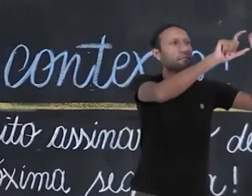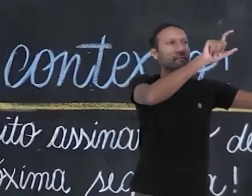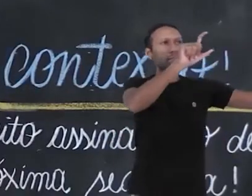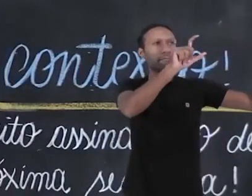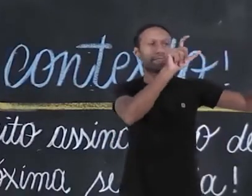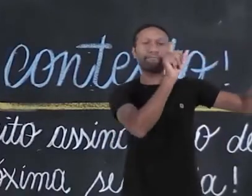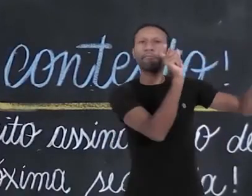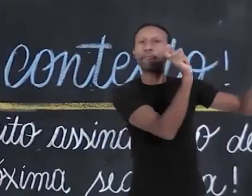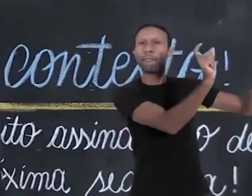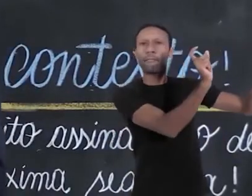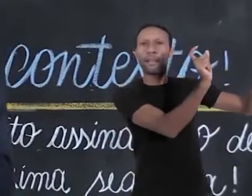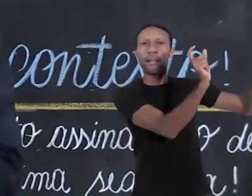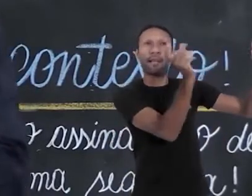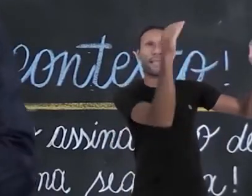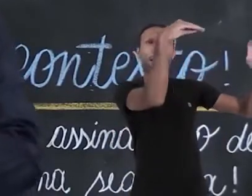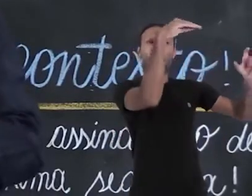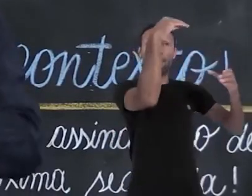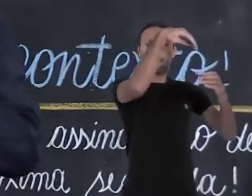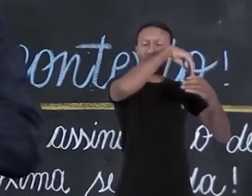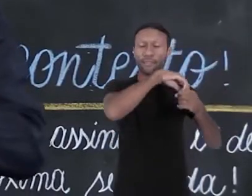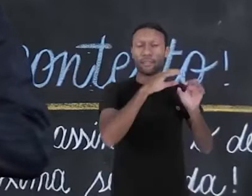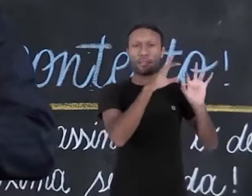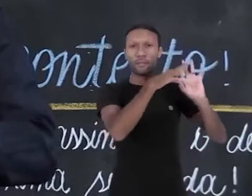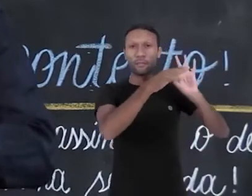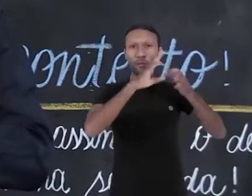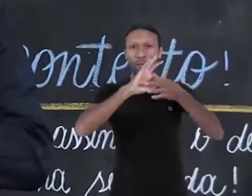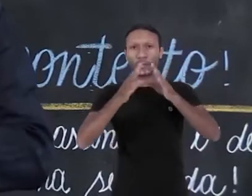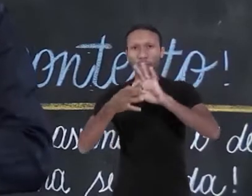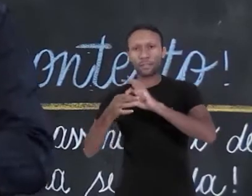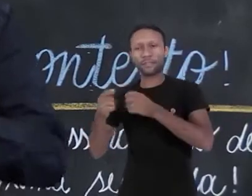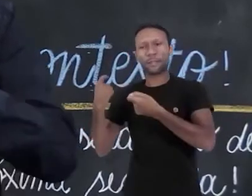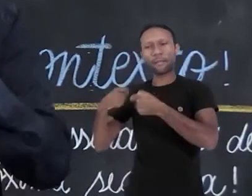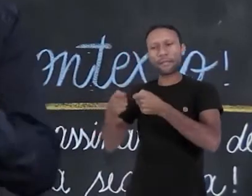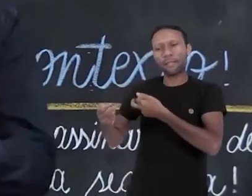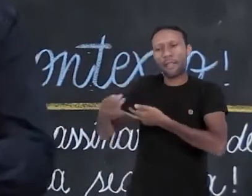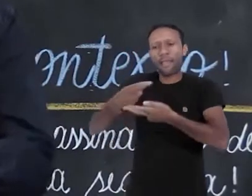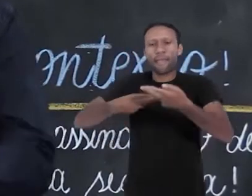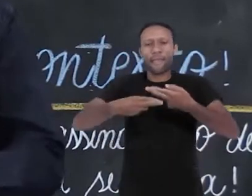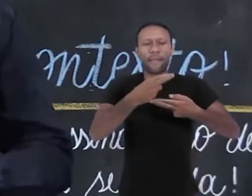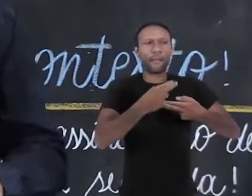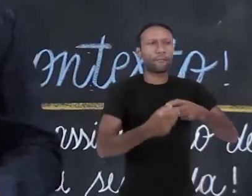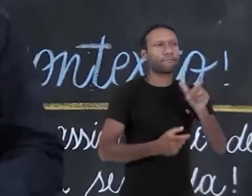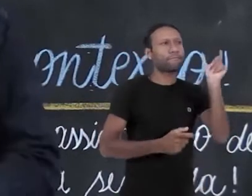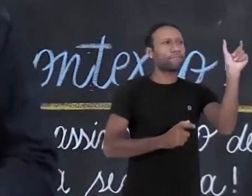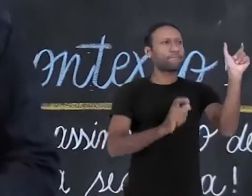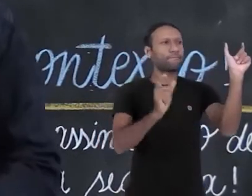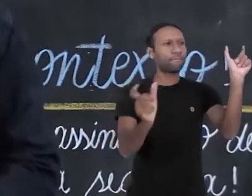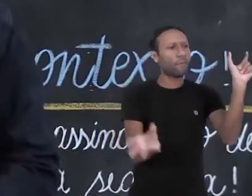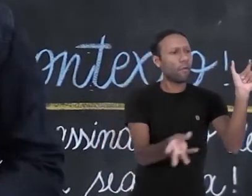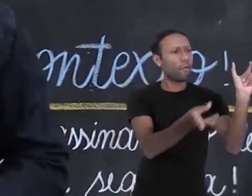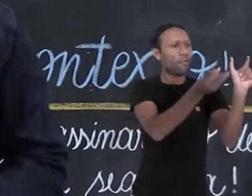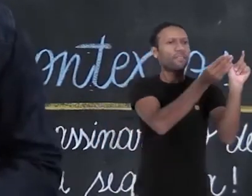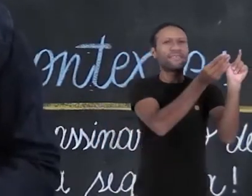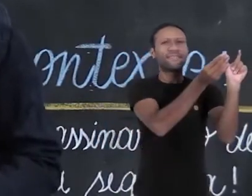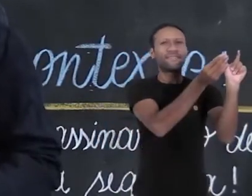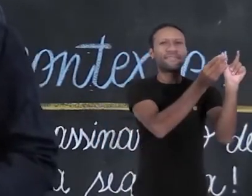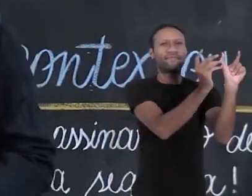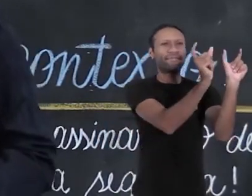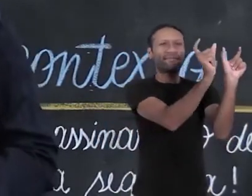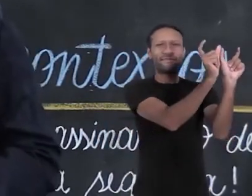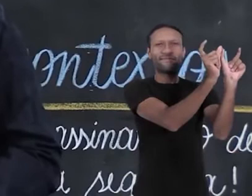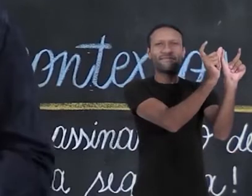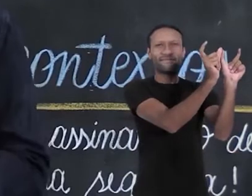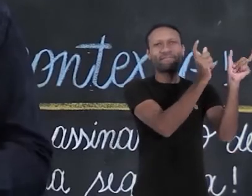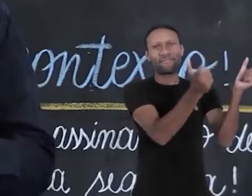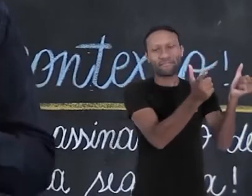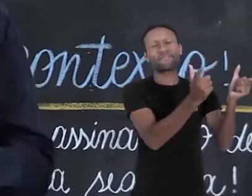de uma palavra dentro de um contexto, eu tenho que relacionar essa palavra com outra. Então a gente pode também dizer que na análise sintática a gente